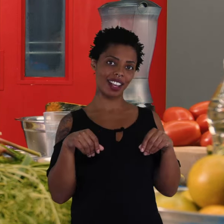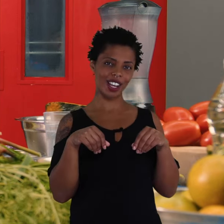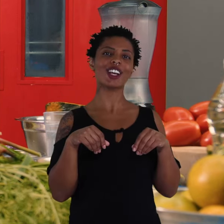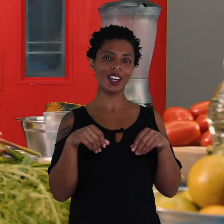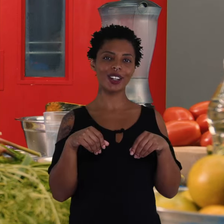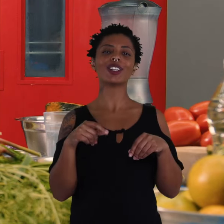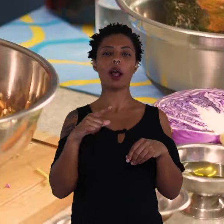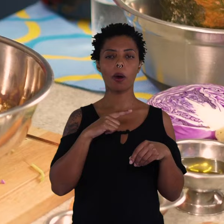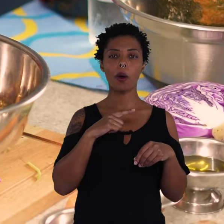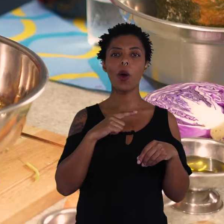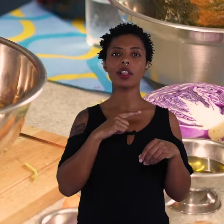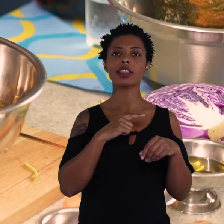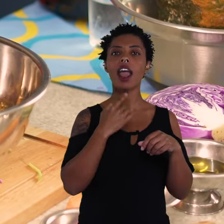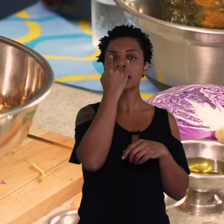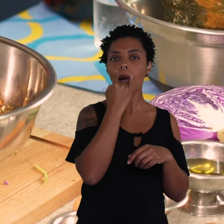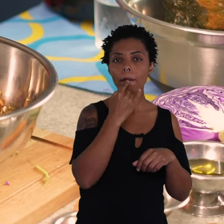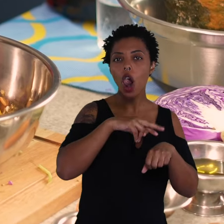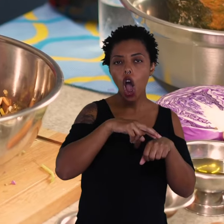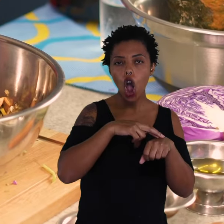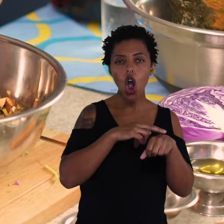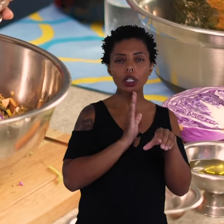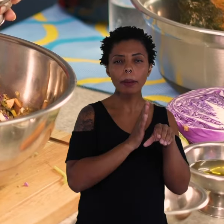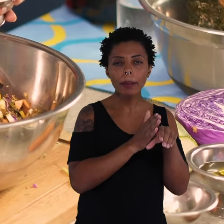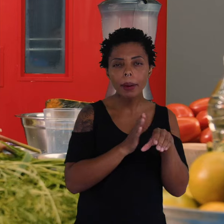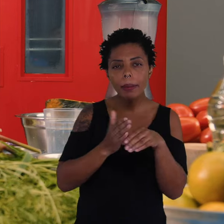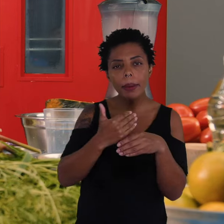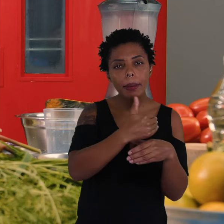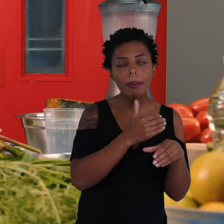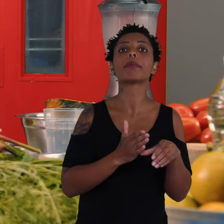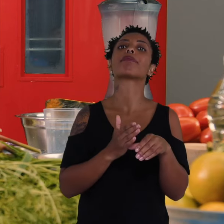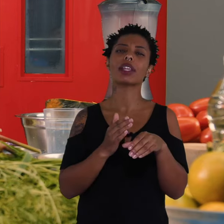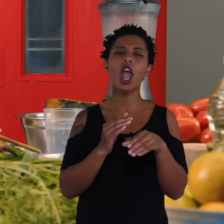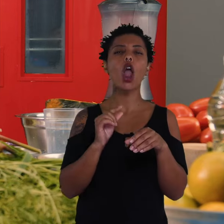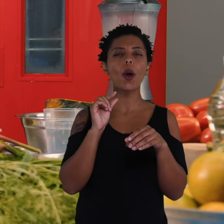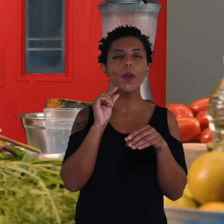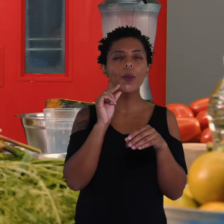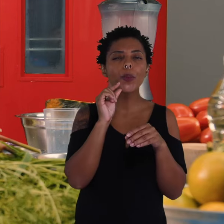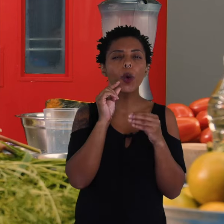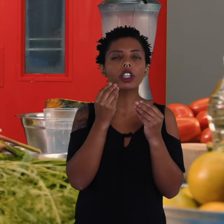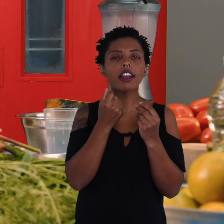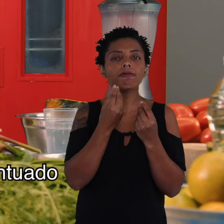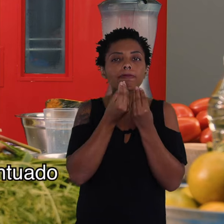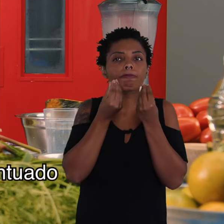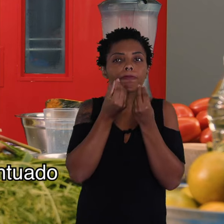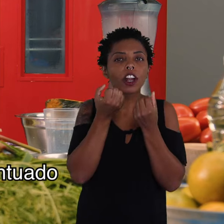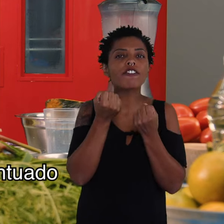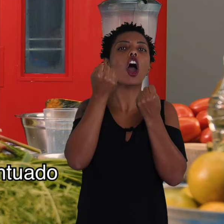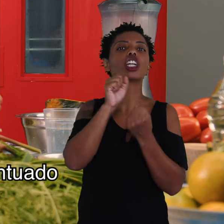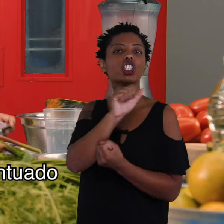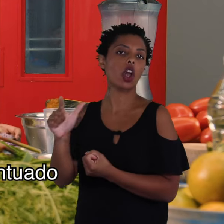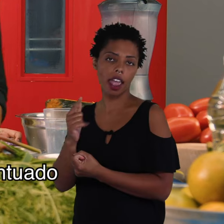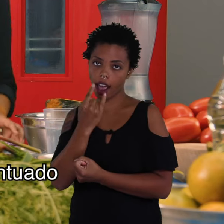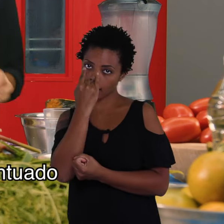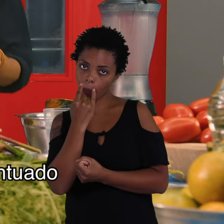especiarias. Aqui eu tenho a cebola roxa picadinha. Ela é um pouquinho de sabor, um